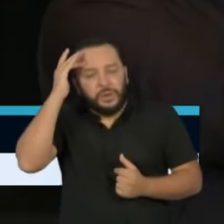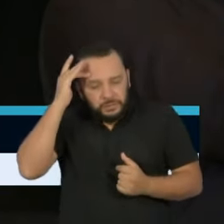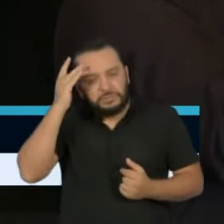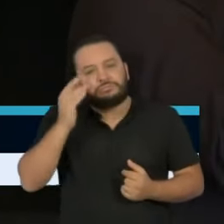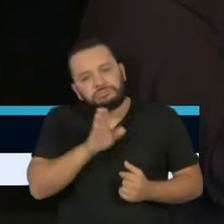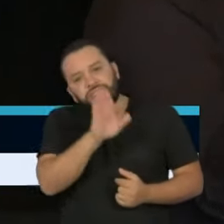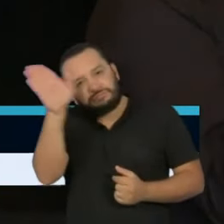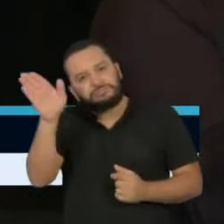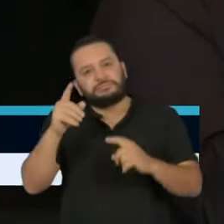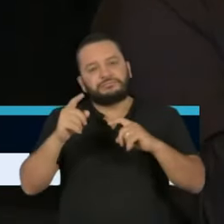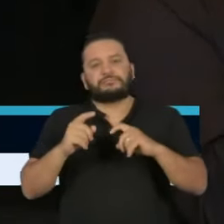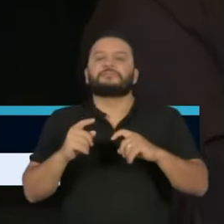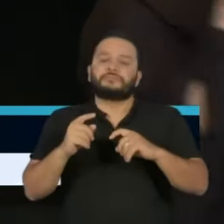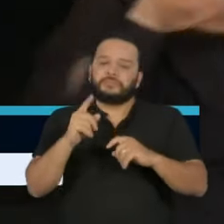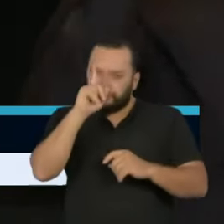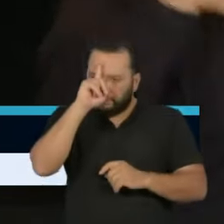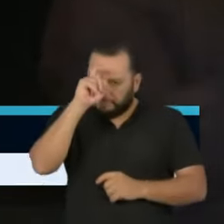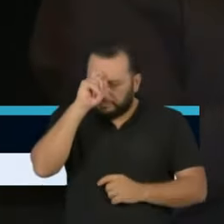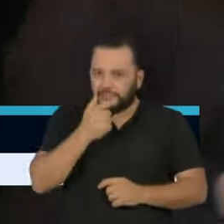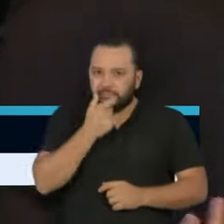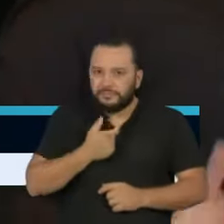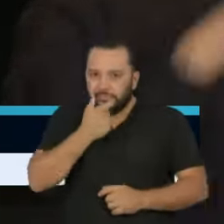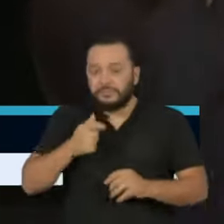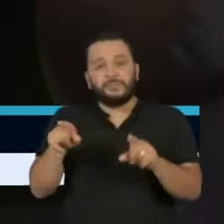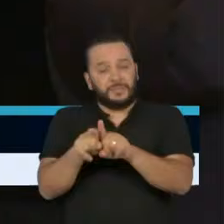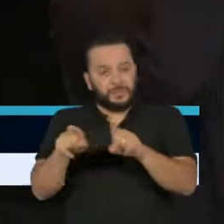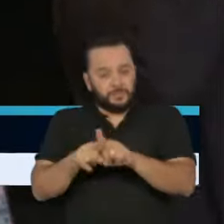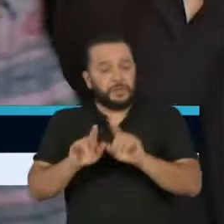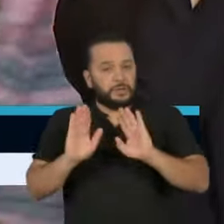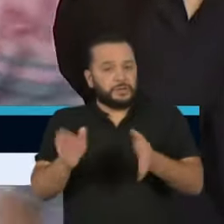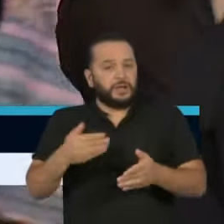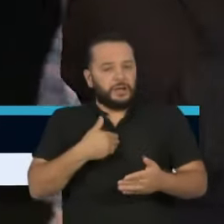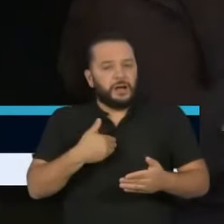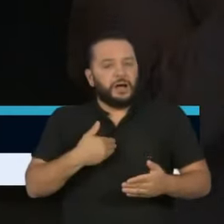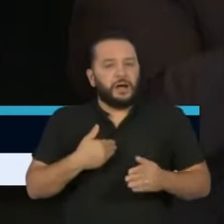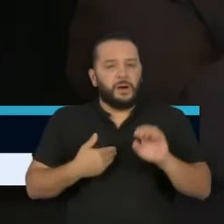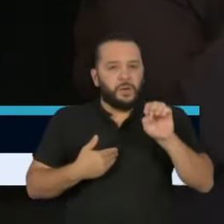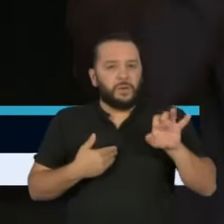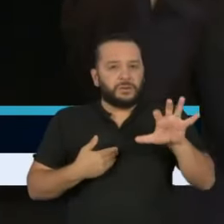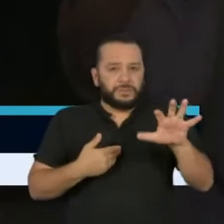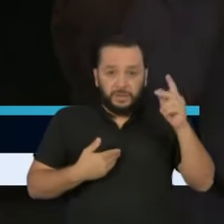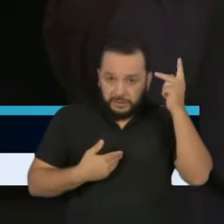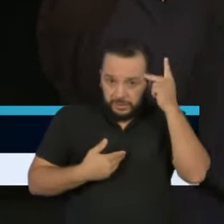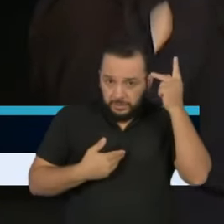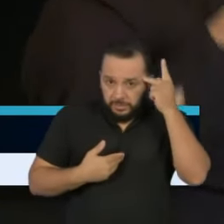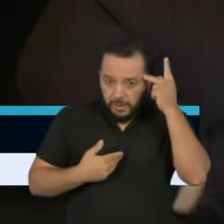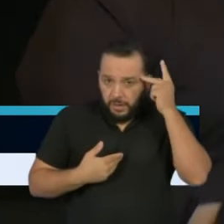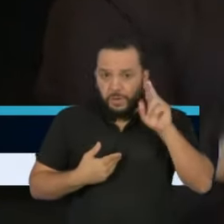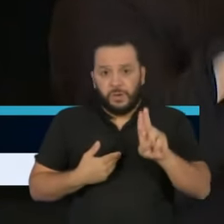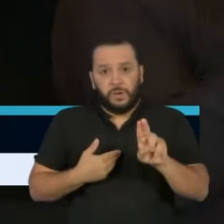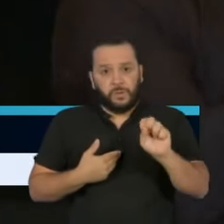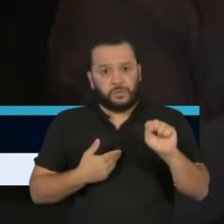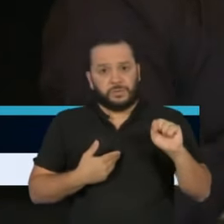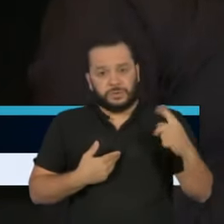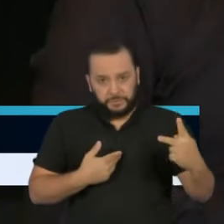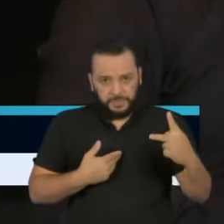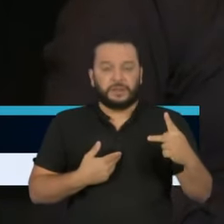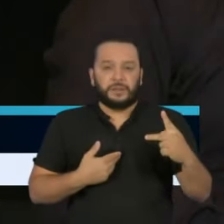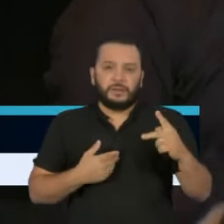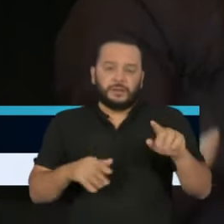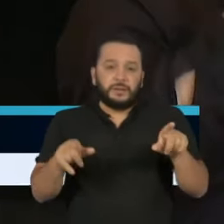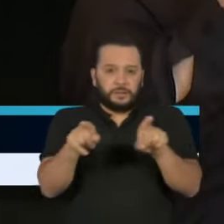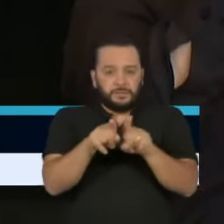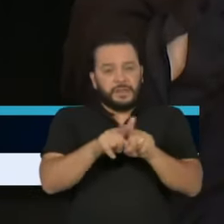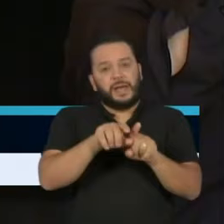No âmbito público, no Hospital São Paulo, da Universidade Federal de São Paulo, da Escola Paulista de Medicina, gerido pela